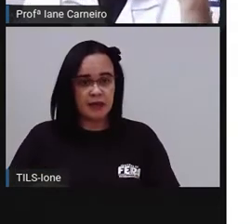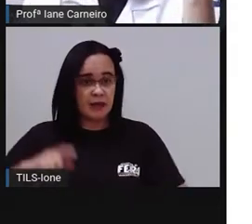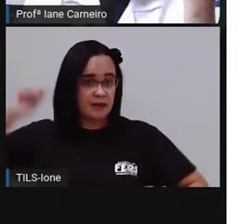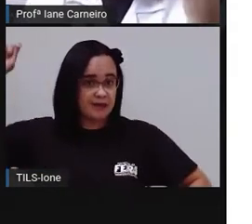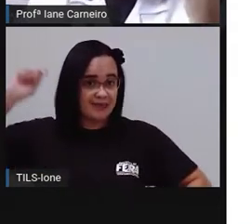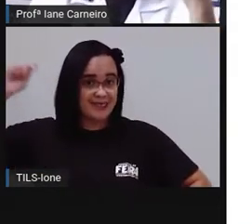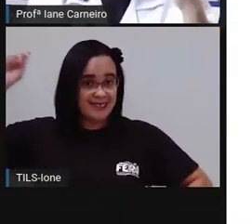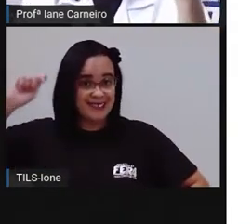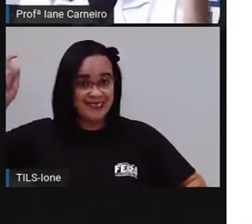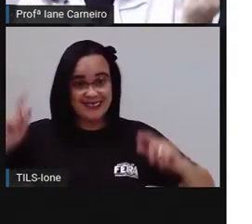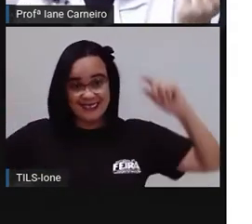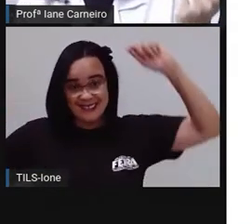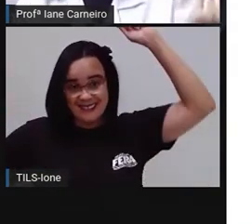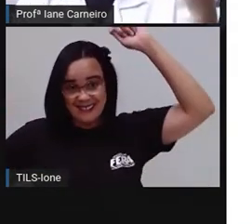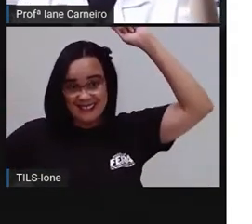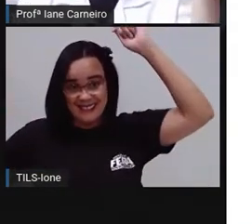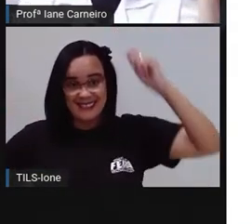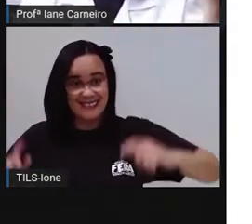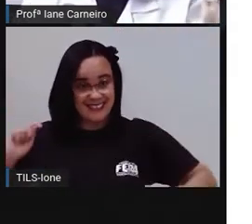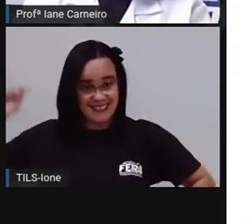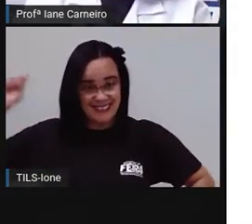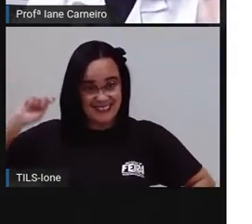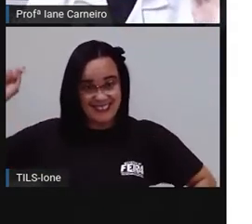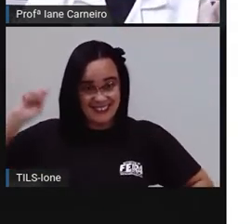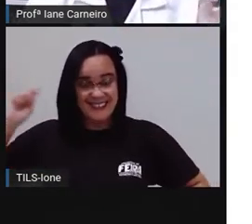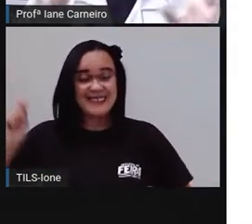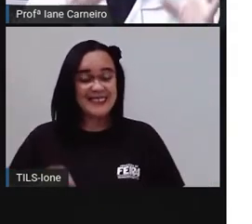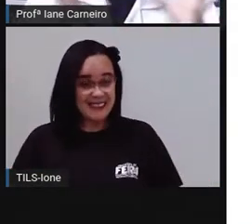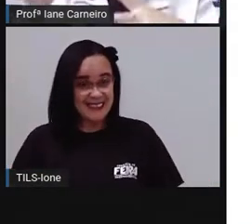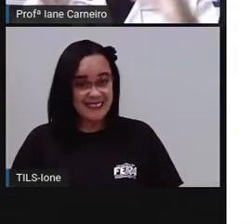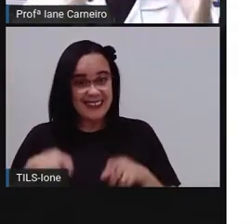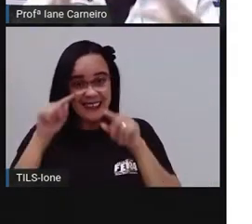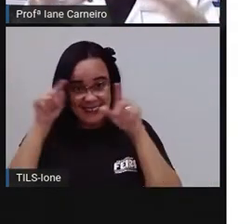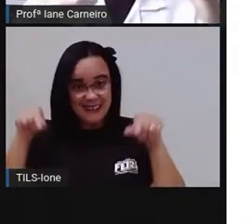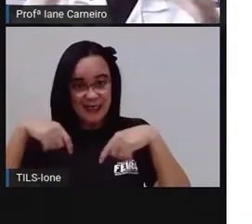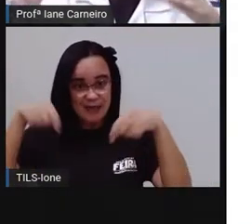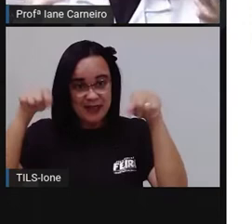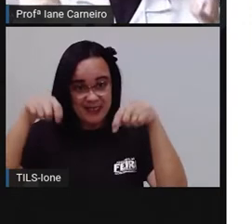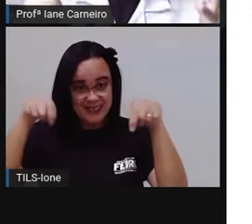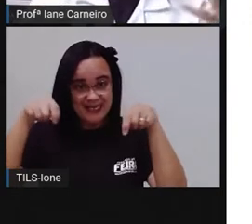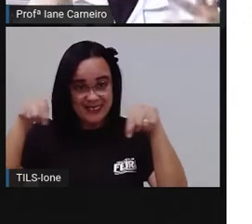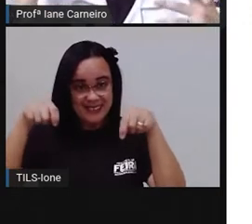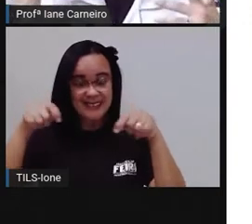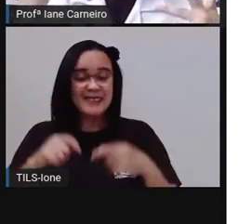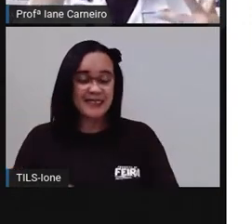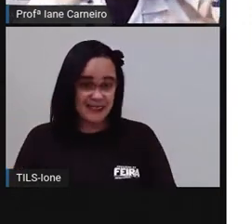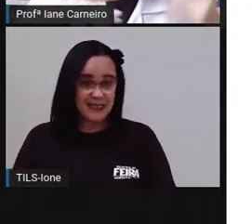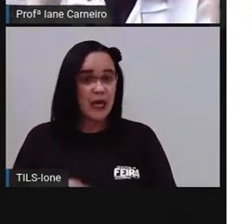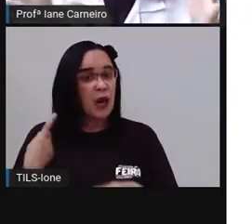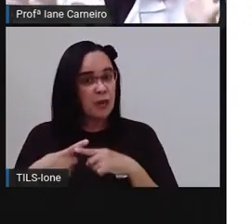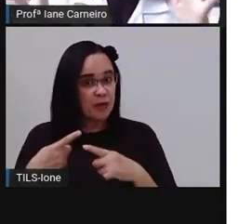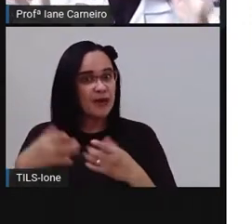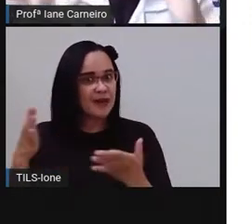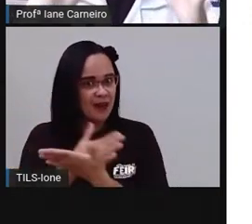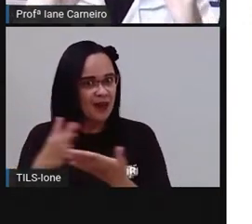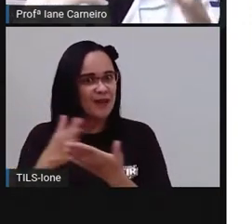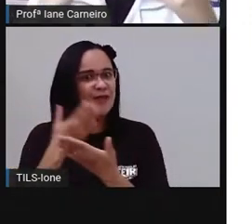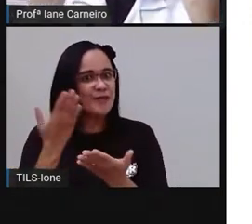Então a criança que leva a toalhinha para a escola. Tem escolas que adotaram protocolos diferentes. Então tem escola que